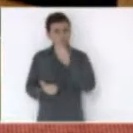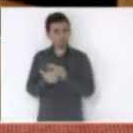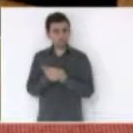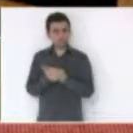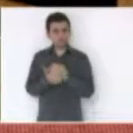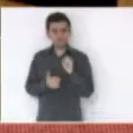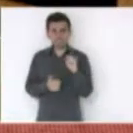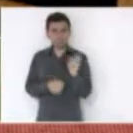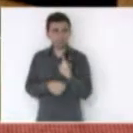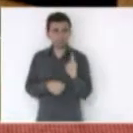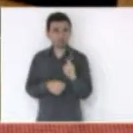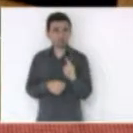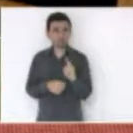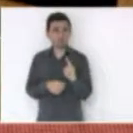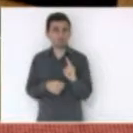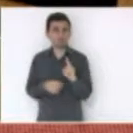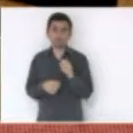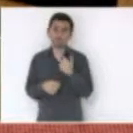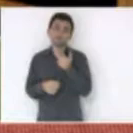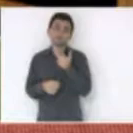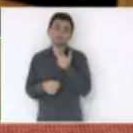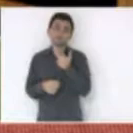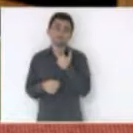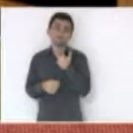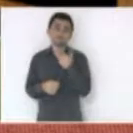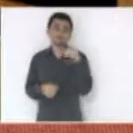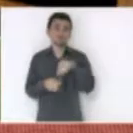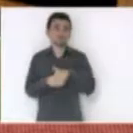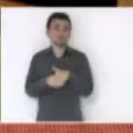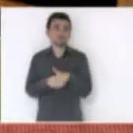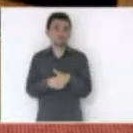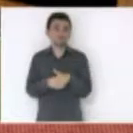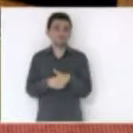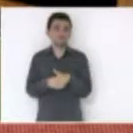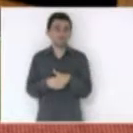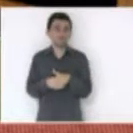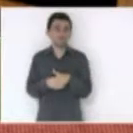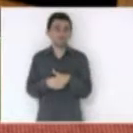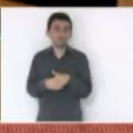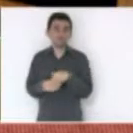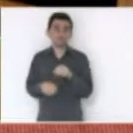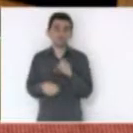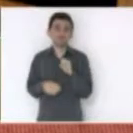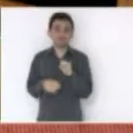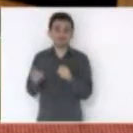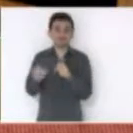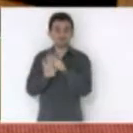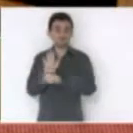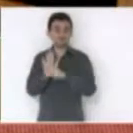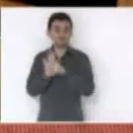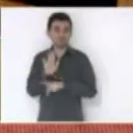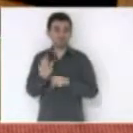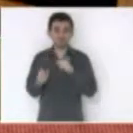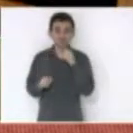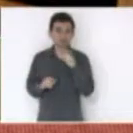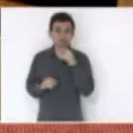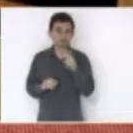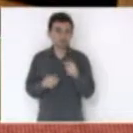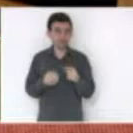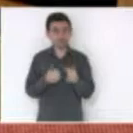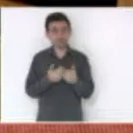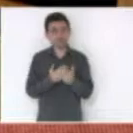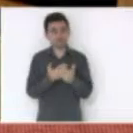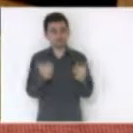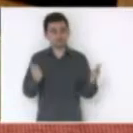senão não poderíamos votar se o projeto não contemplasse um